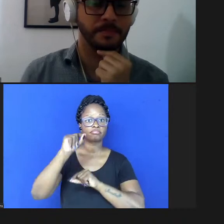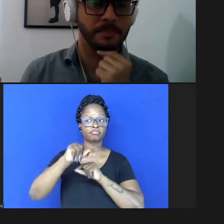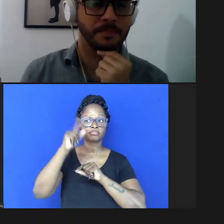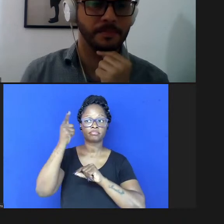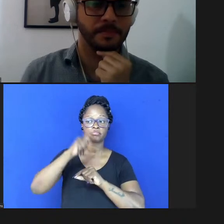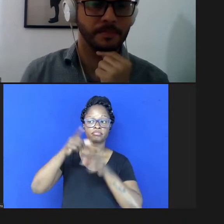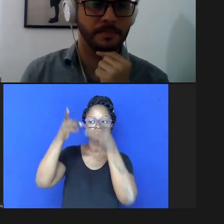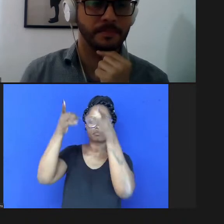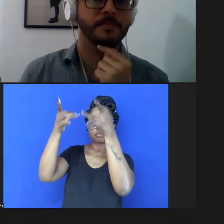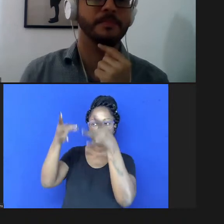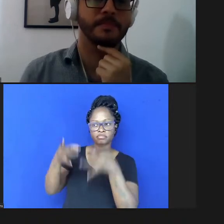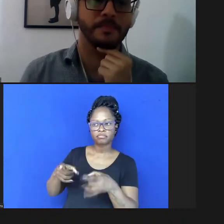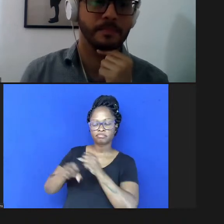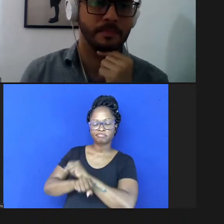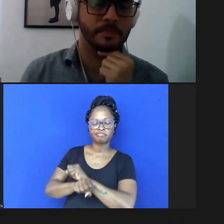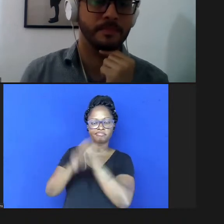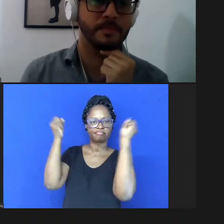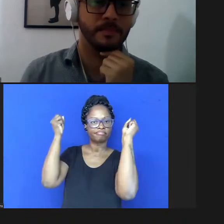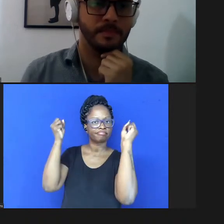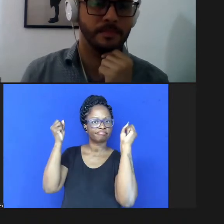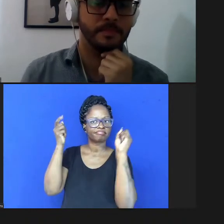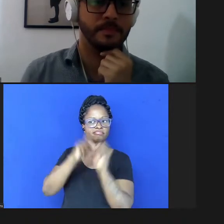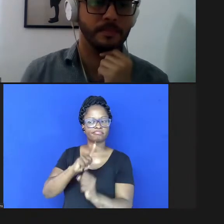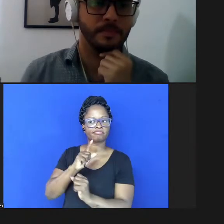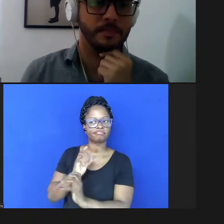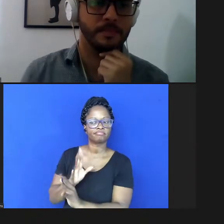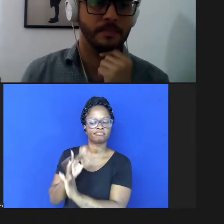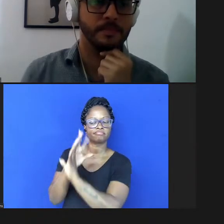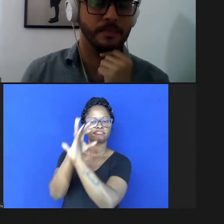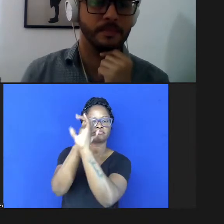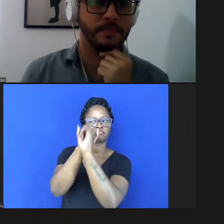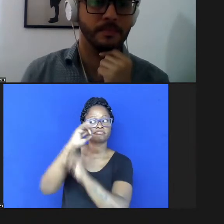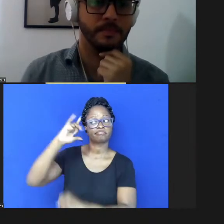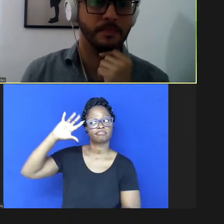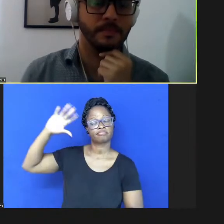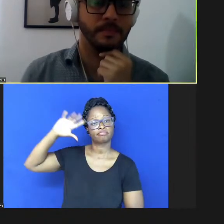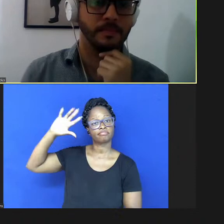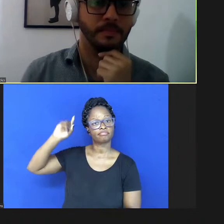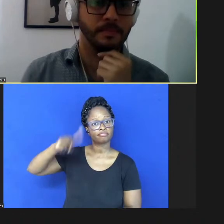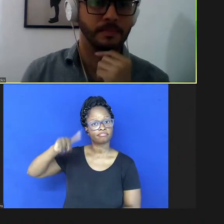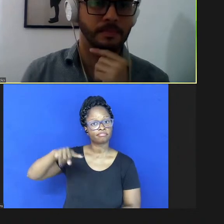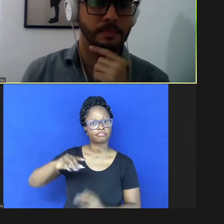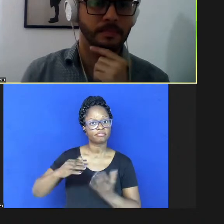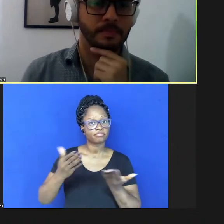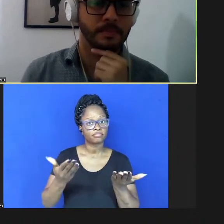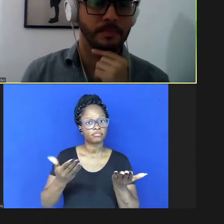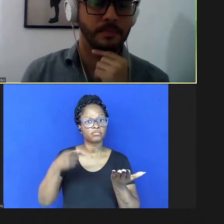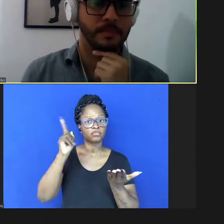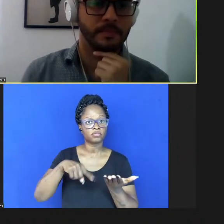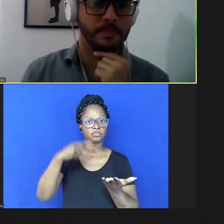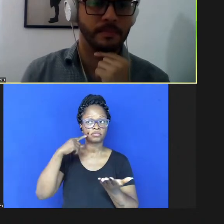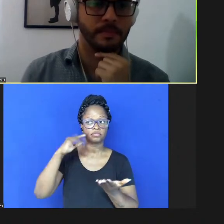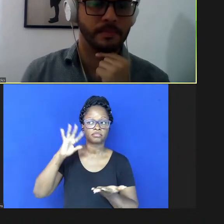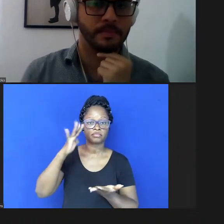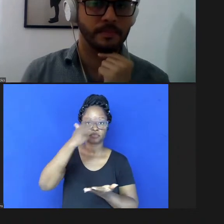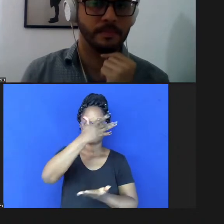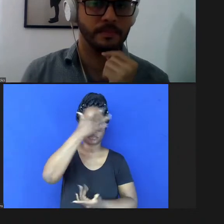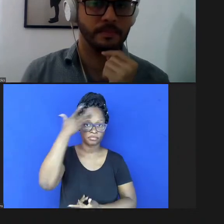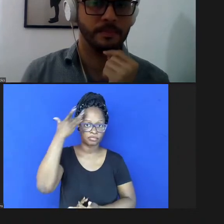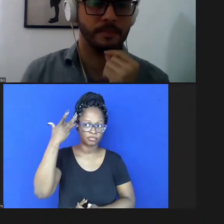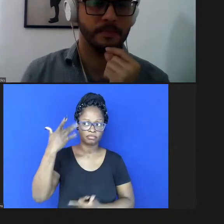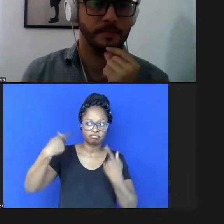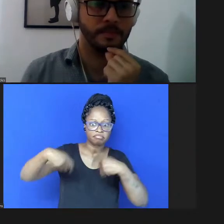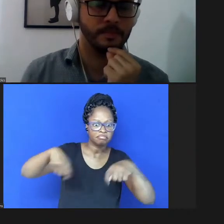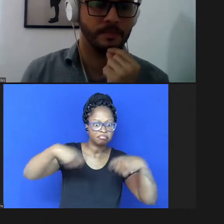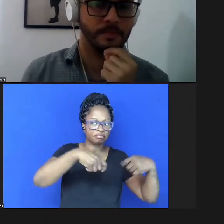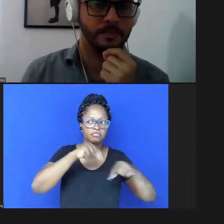impossível de ser mensurada é uma ilusão então julgar as pessoas avaliar e determinar